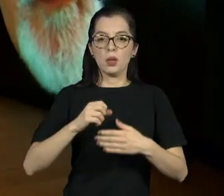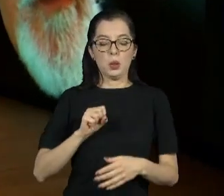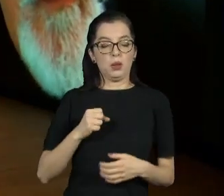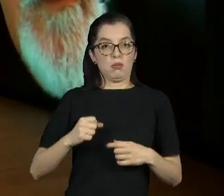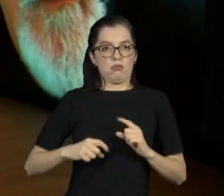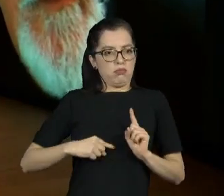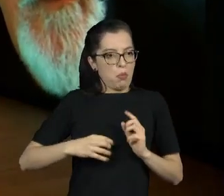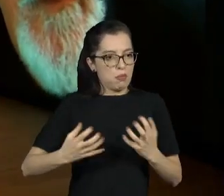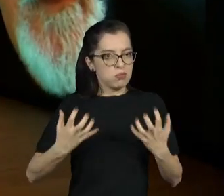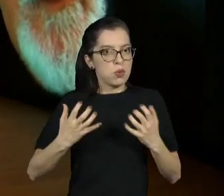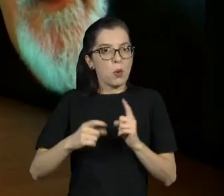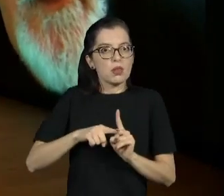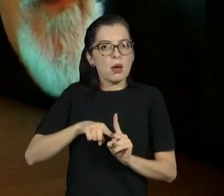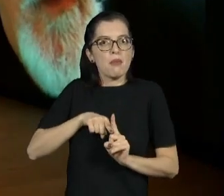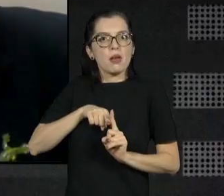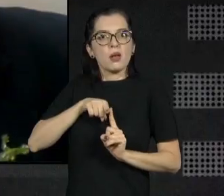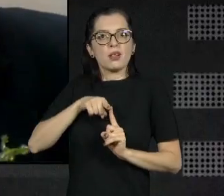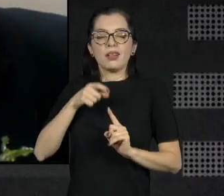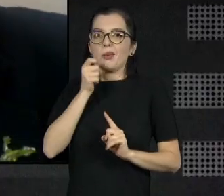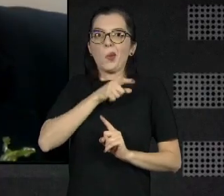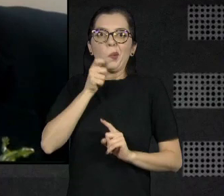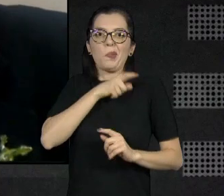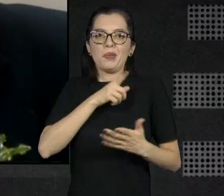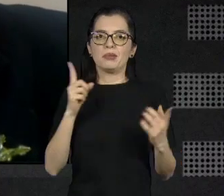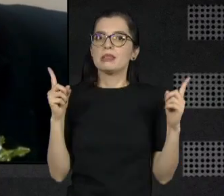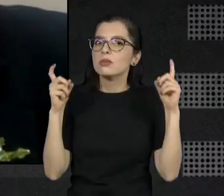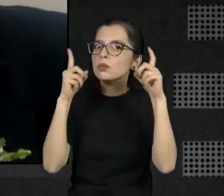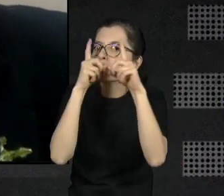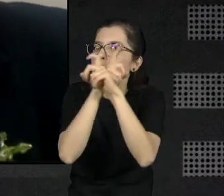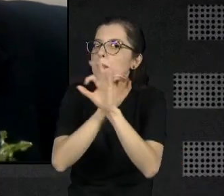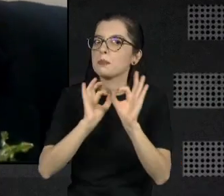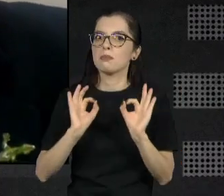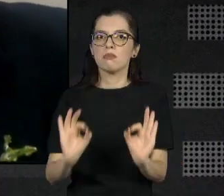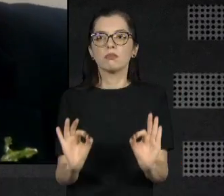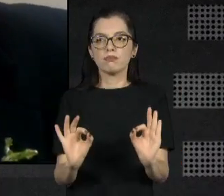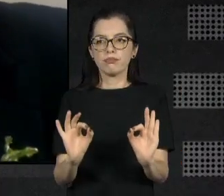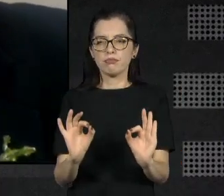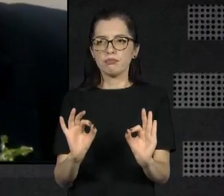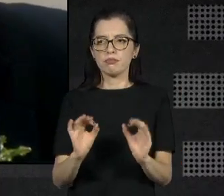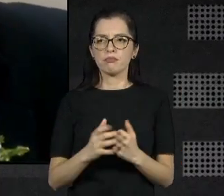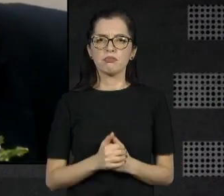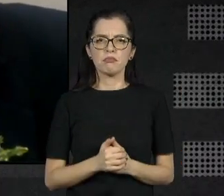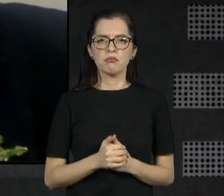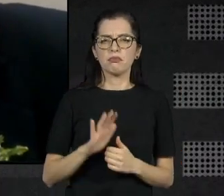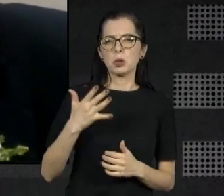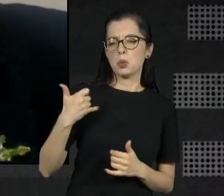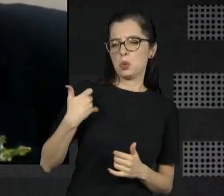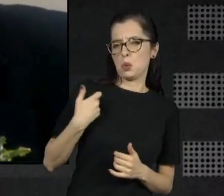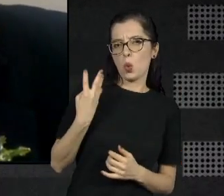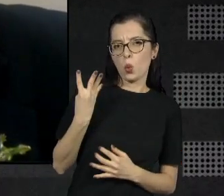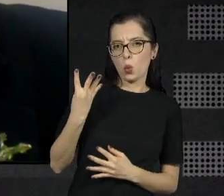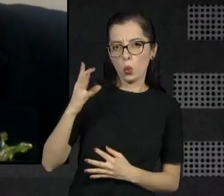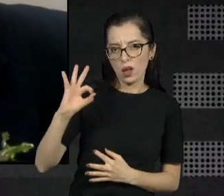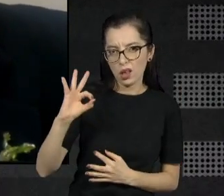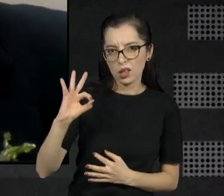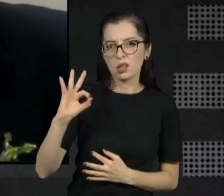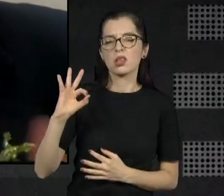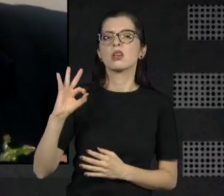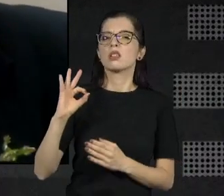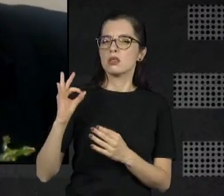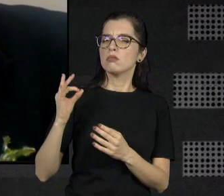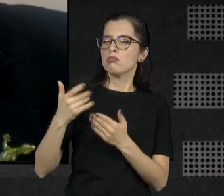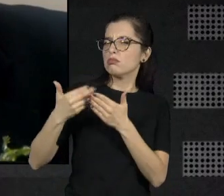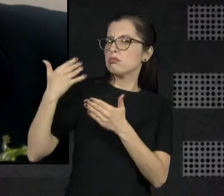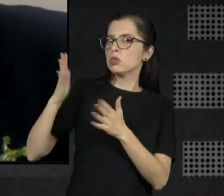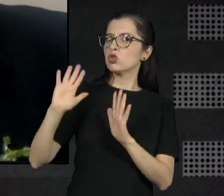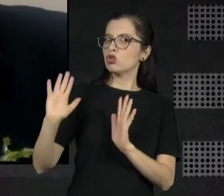bloco ali, estou com... Eu estou com 40 anos, tem a plenitude de um ator, eu acho. Para